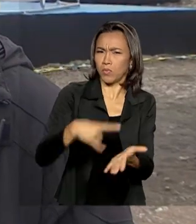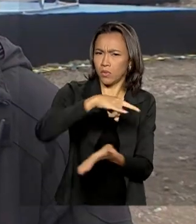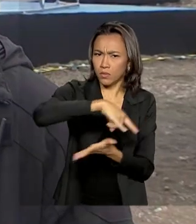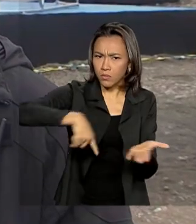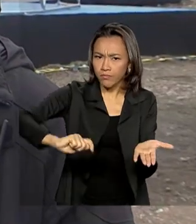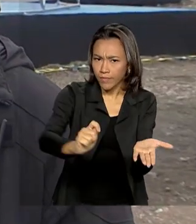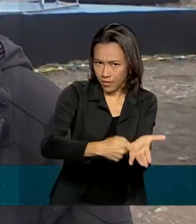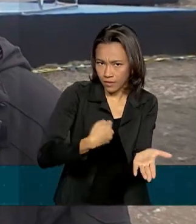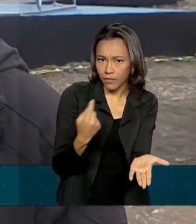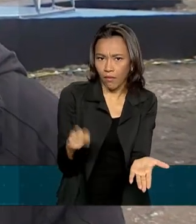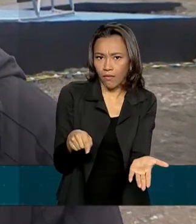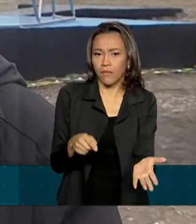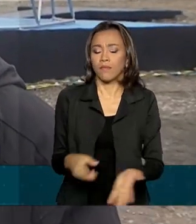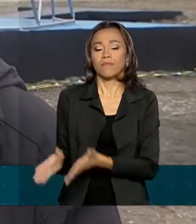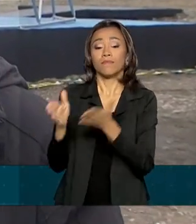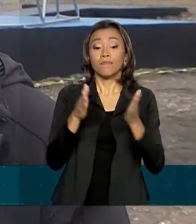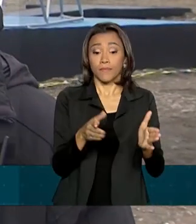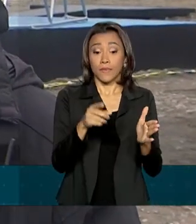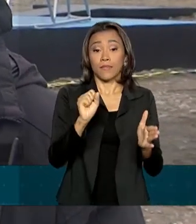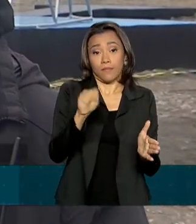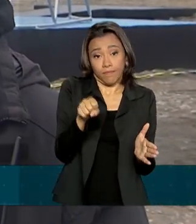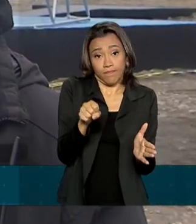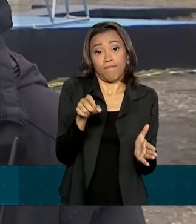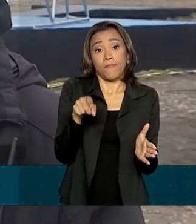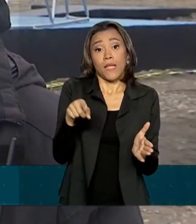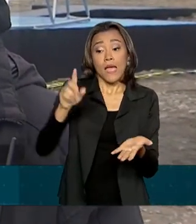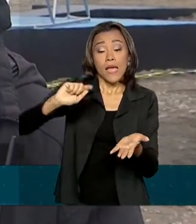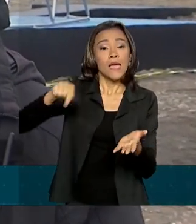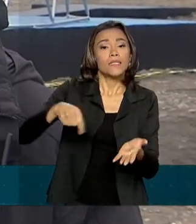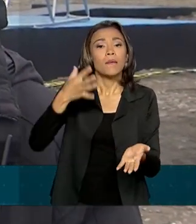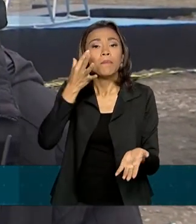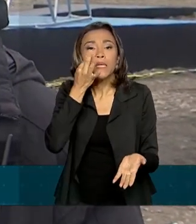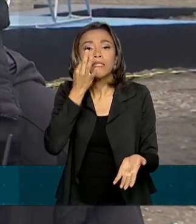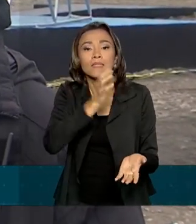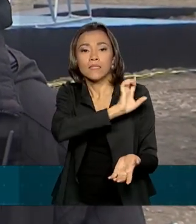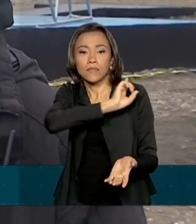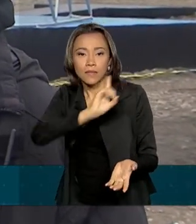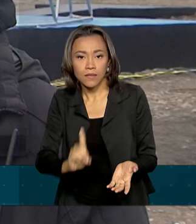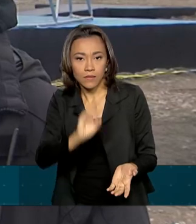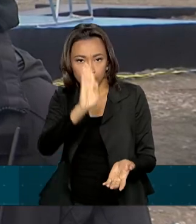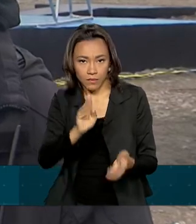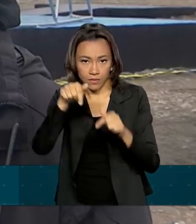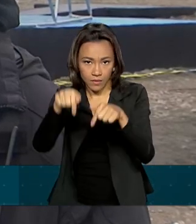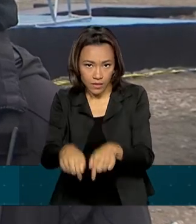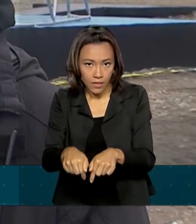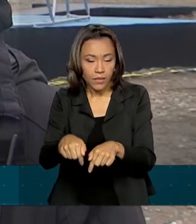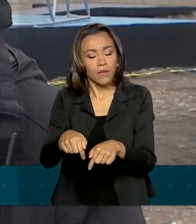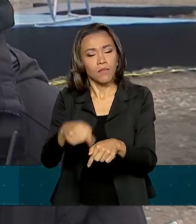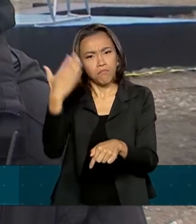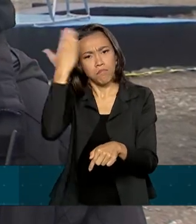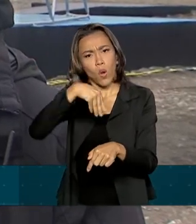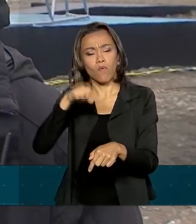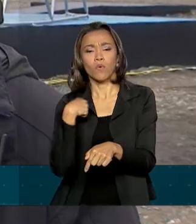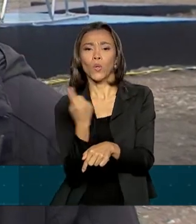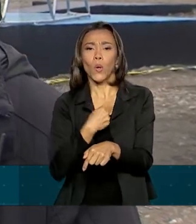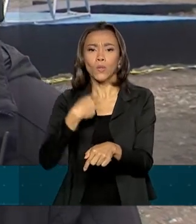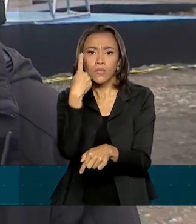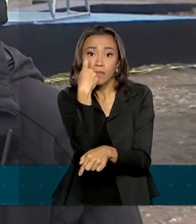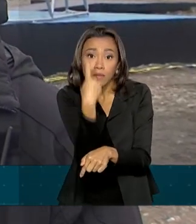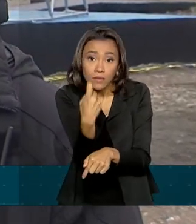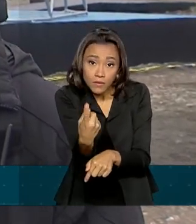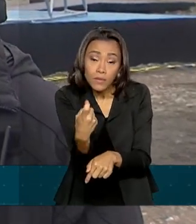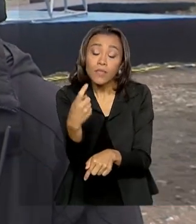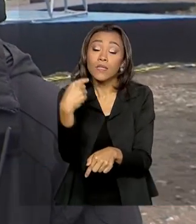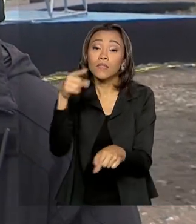A questão da presença da estação, ela reafirma o nosso interesse e o fato de a gente estar realizando pesquisa de qualidade.